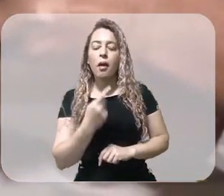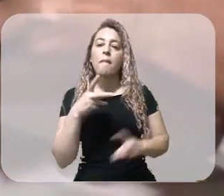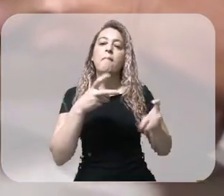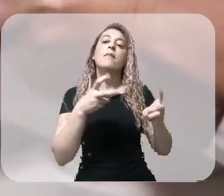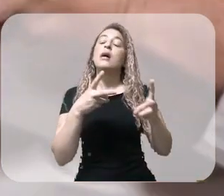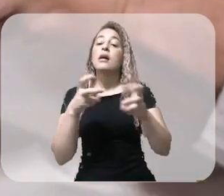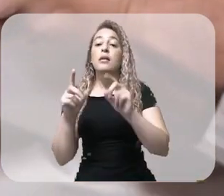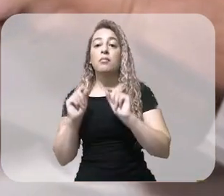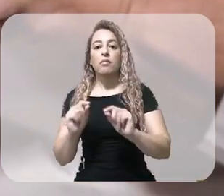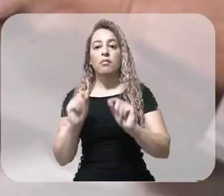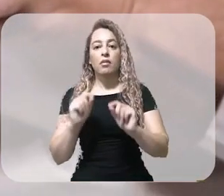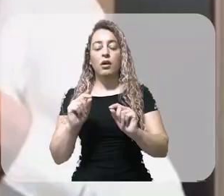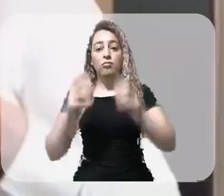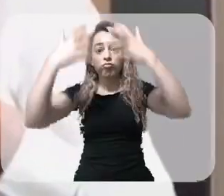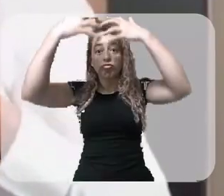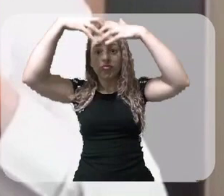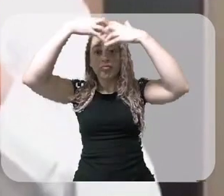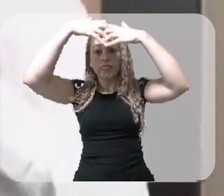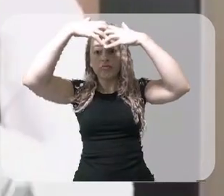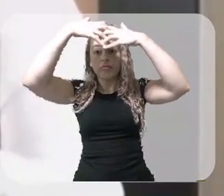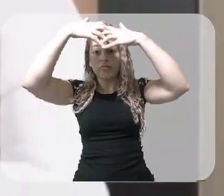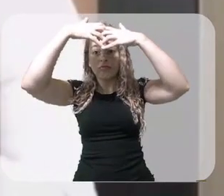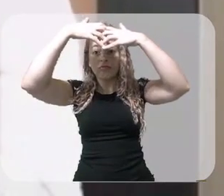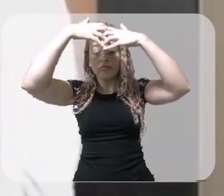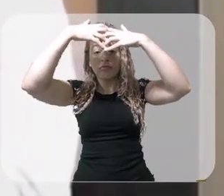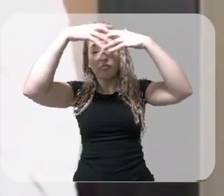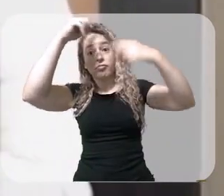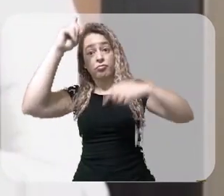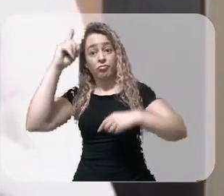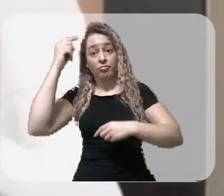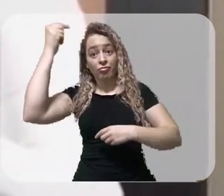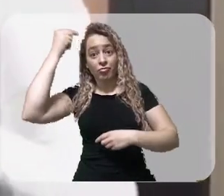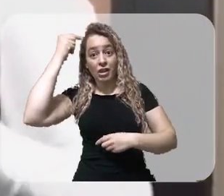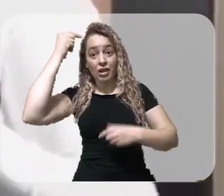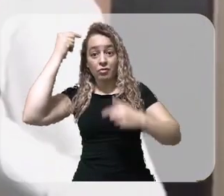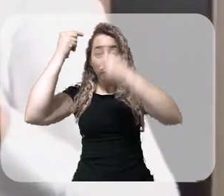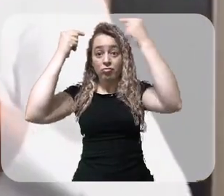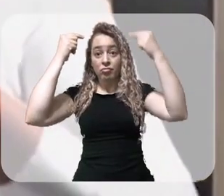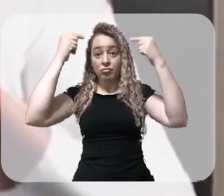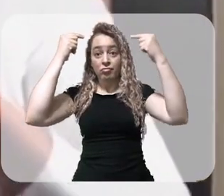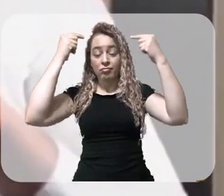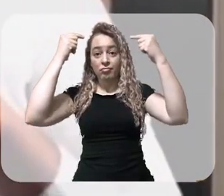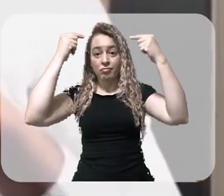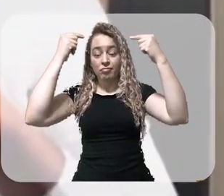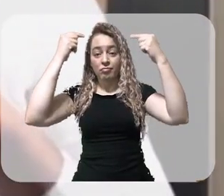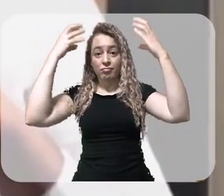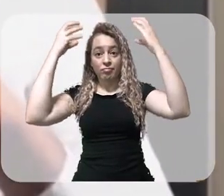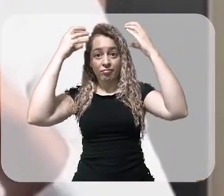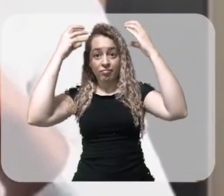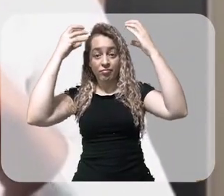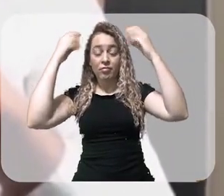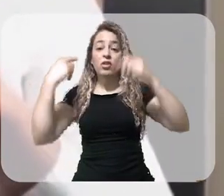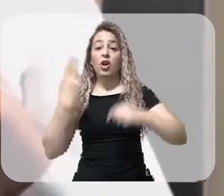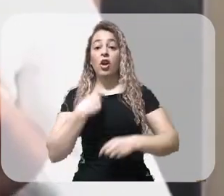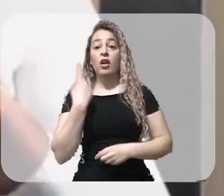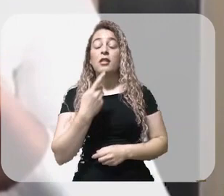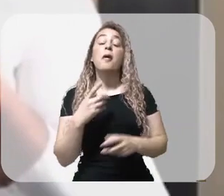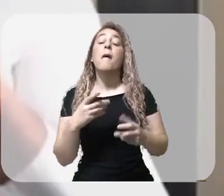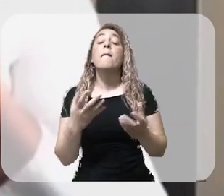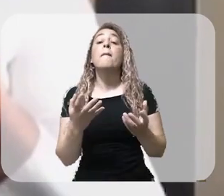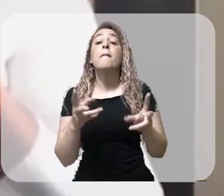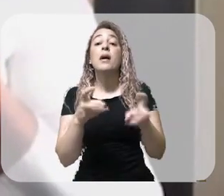temporal superior, dos dois lados, direito e esquerdo, então uma anomalia bilateral, uma